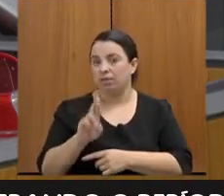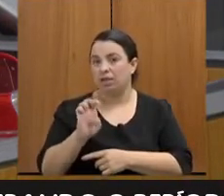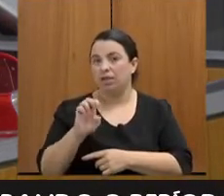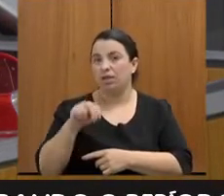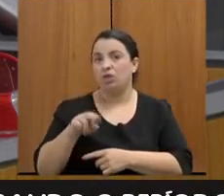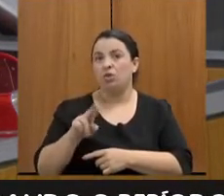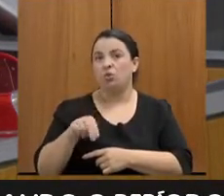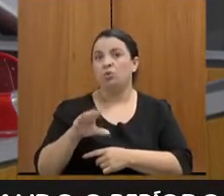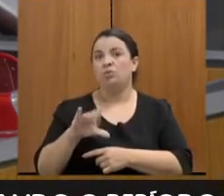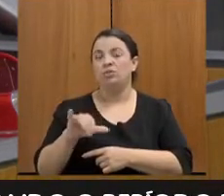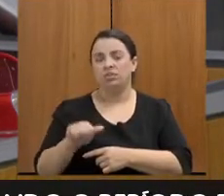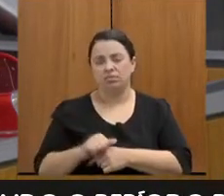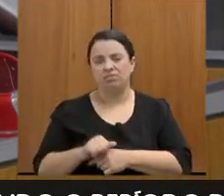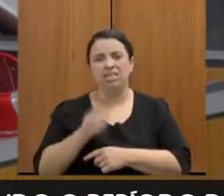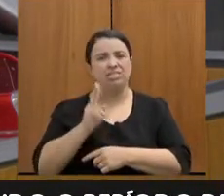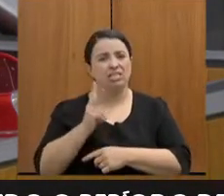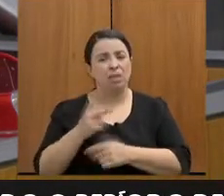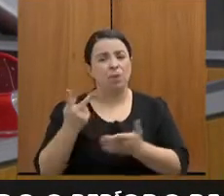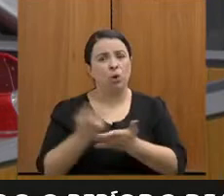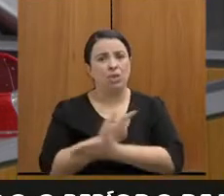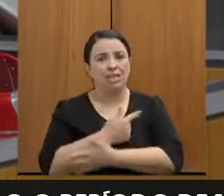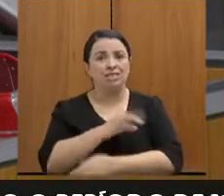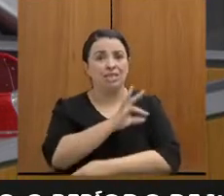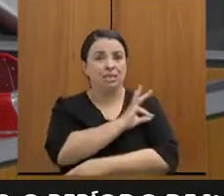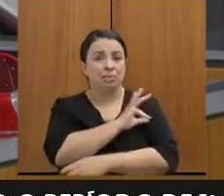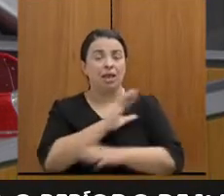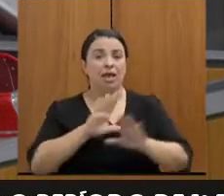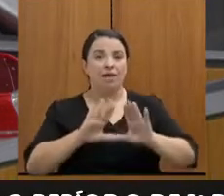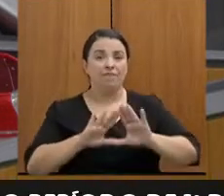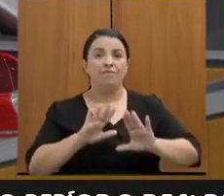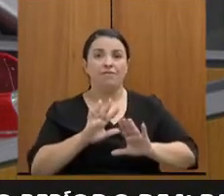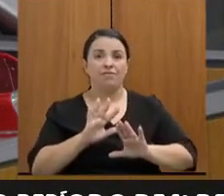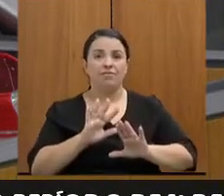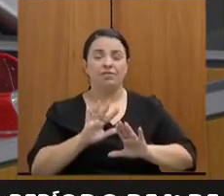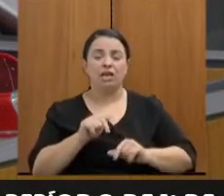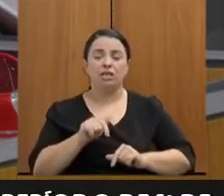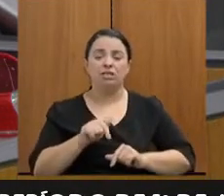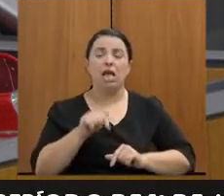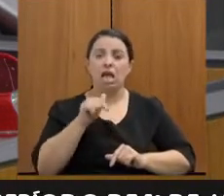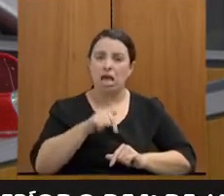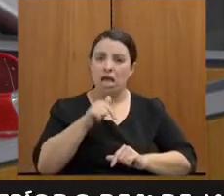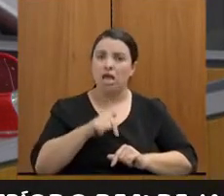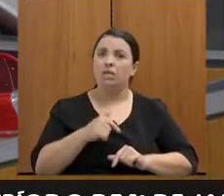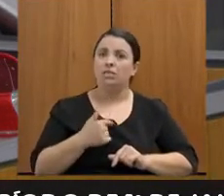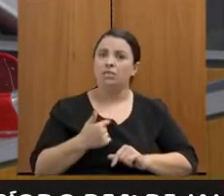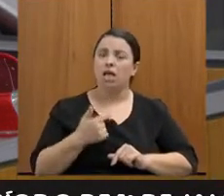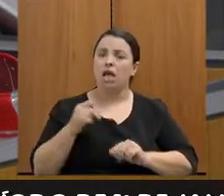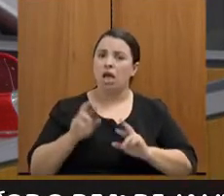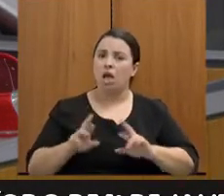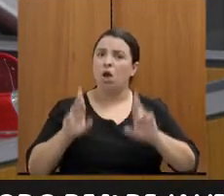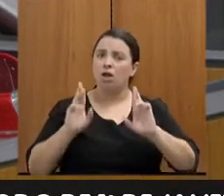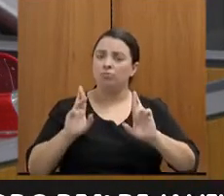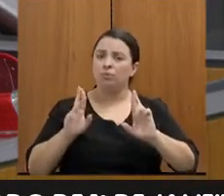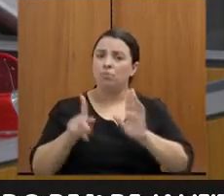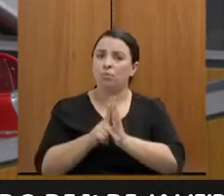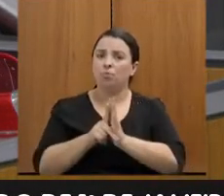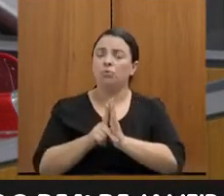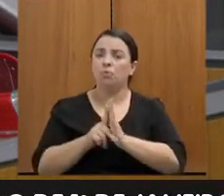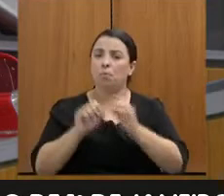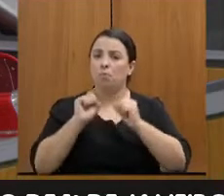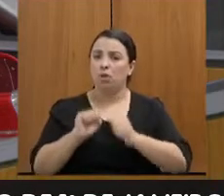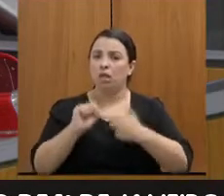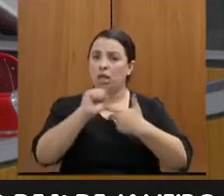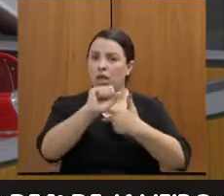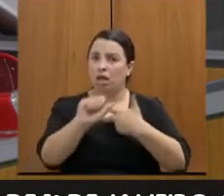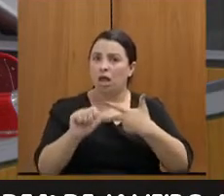na Assembleia Fiscaliza, a Assembleia Fiscaliza, é essa tarefa de fiscalização do poder legislativo. Eu entendo